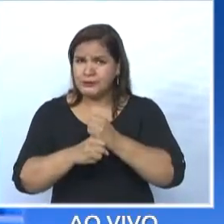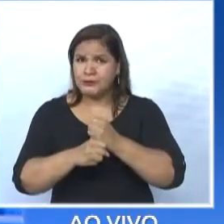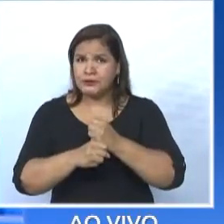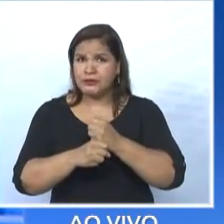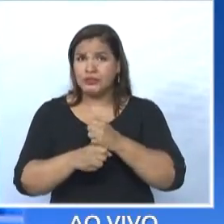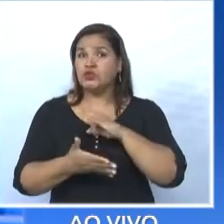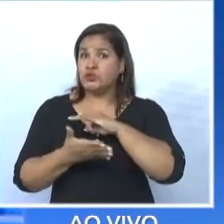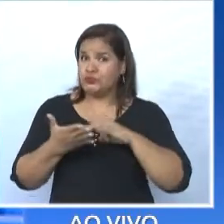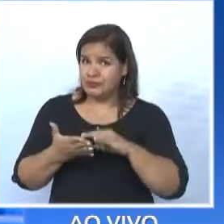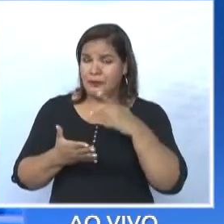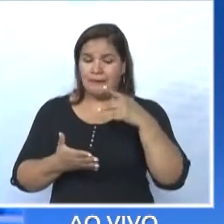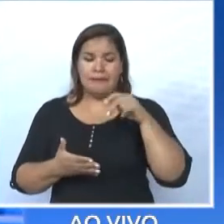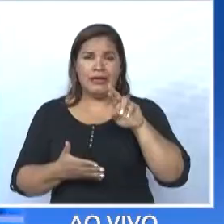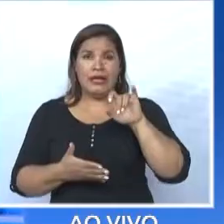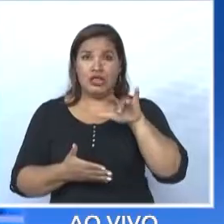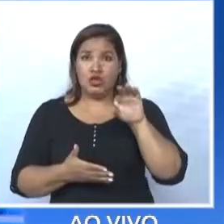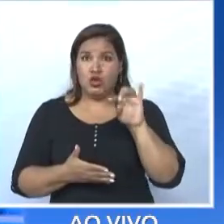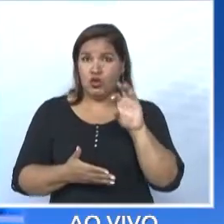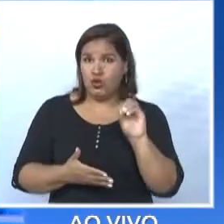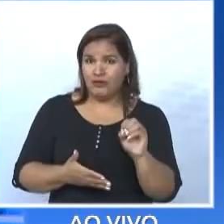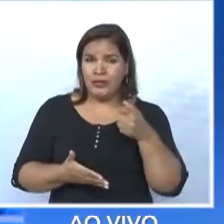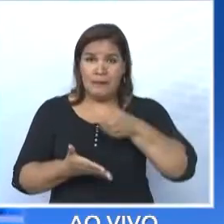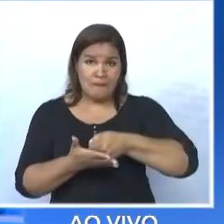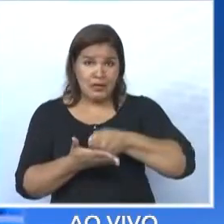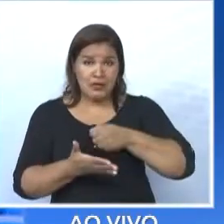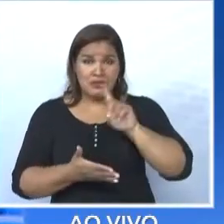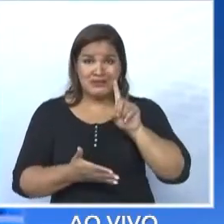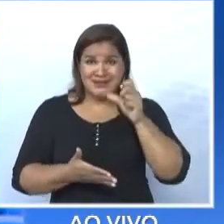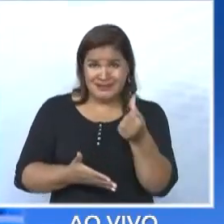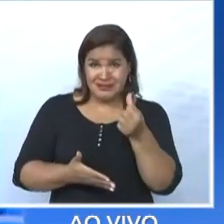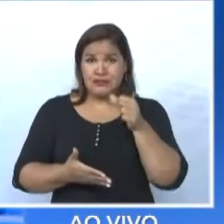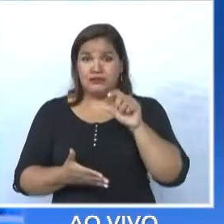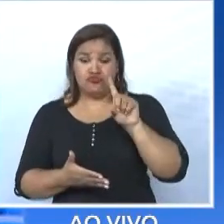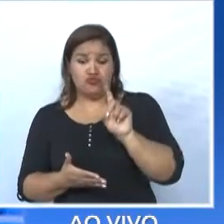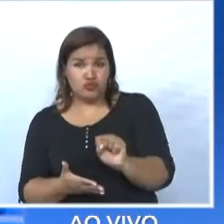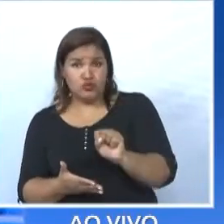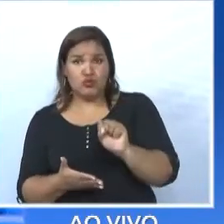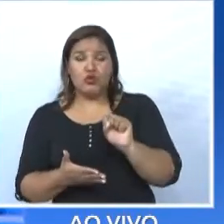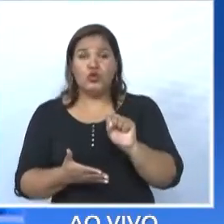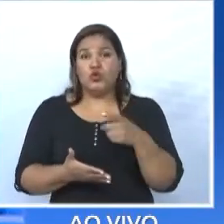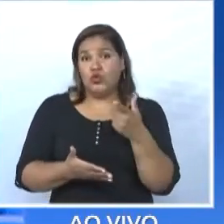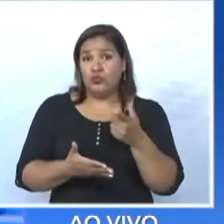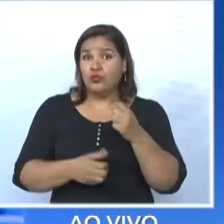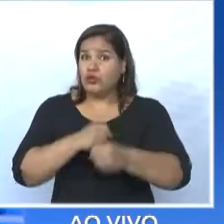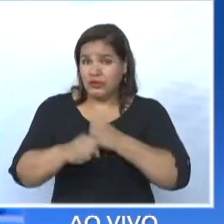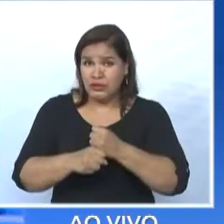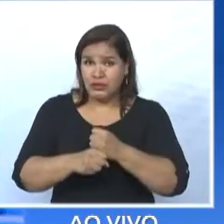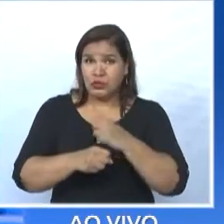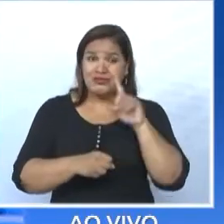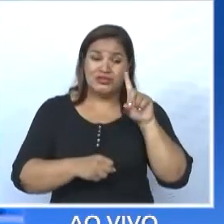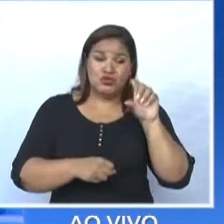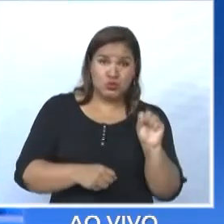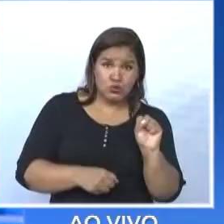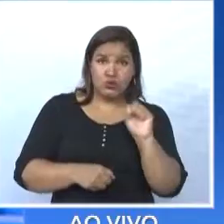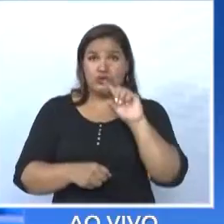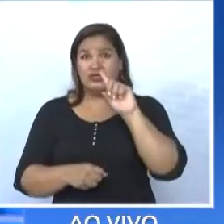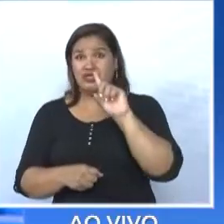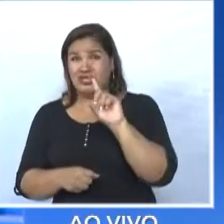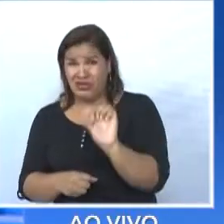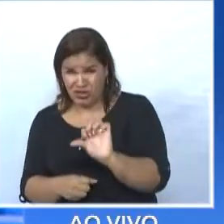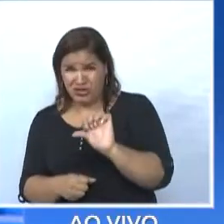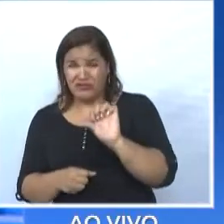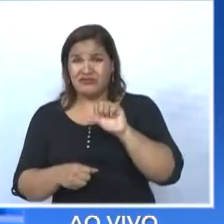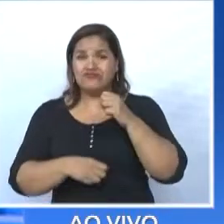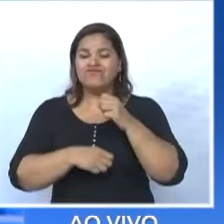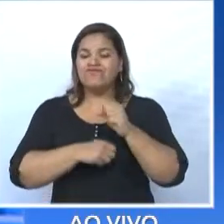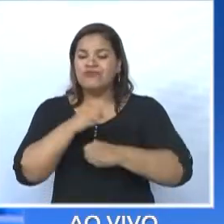pago entre 17 e 18, todos os anos. Ele, Gilson, paga entre 18 e 19, todos os anos, e esse ano deve ser em torno